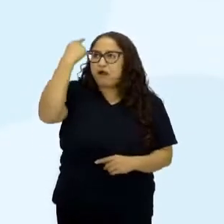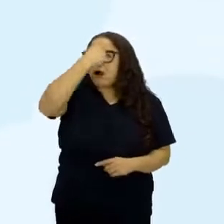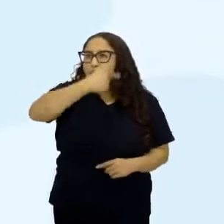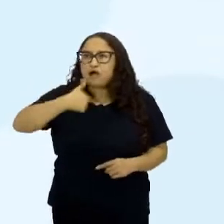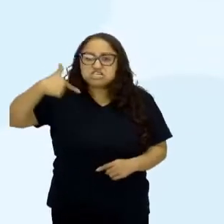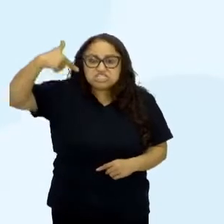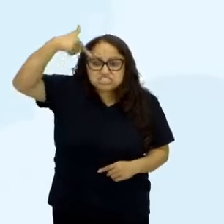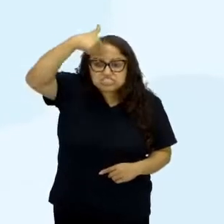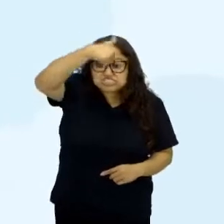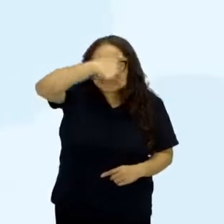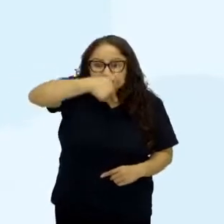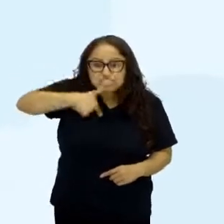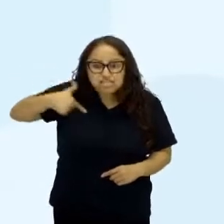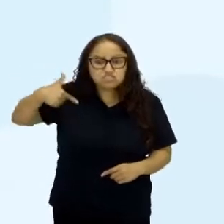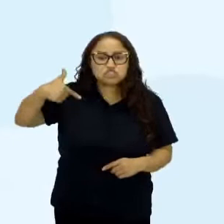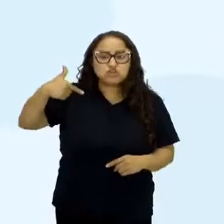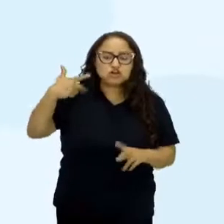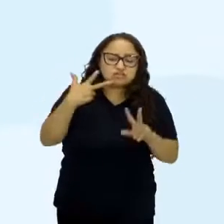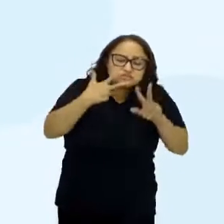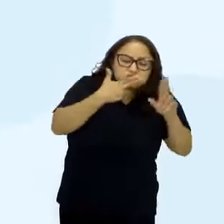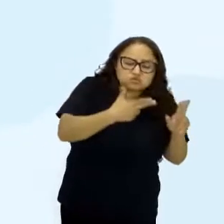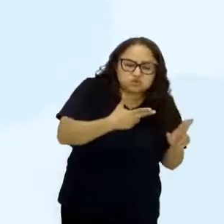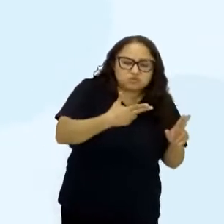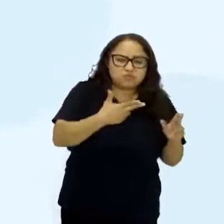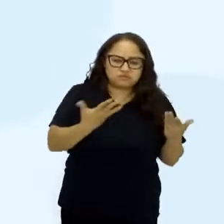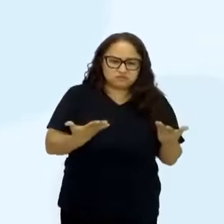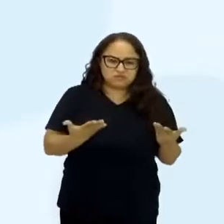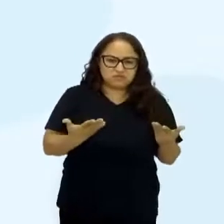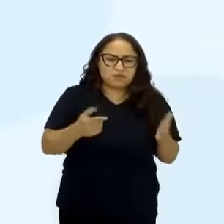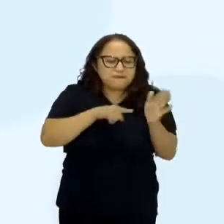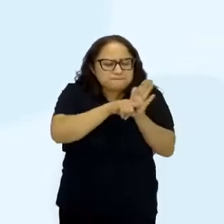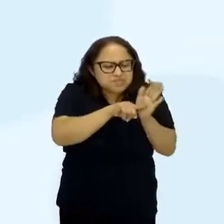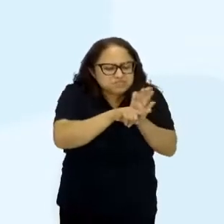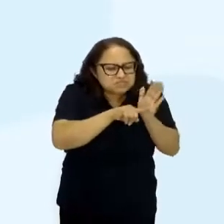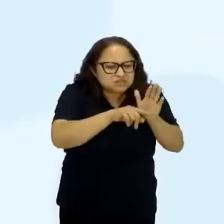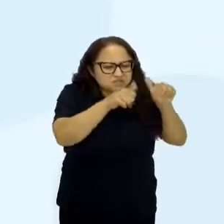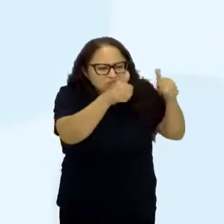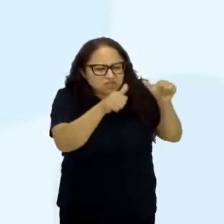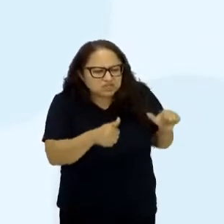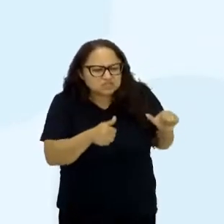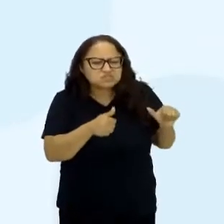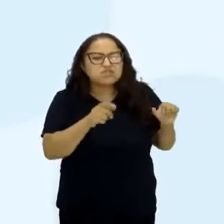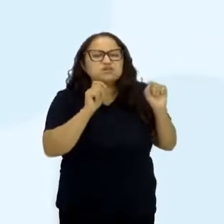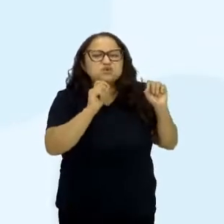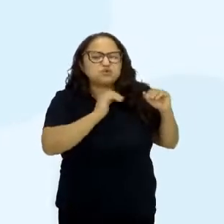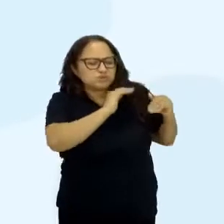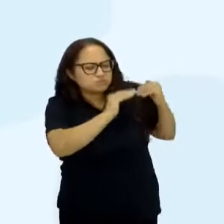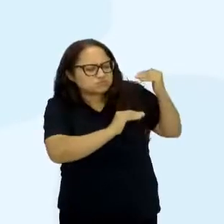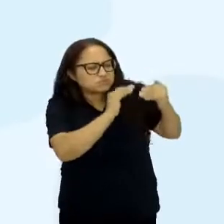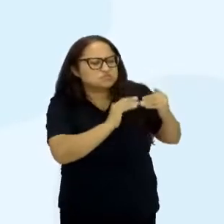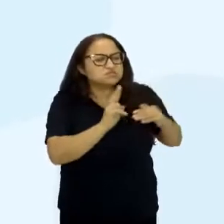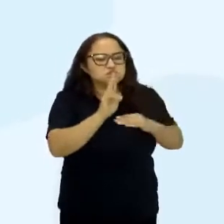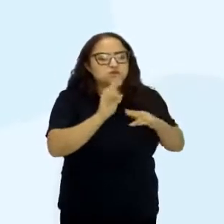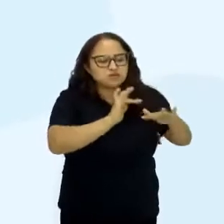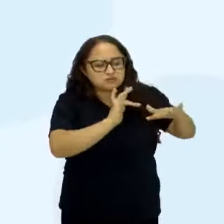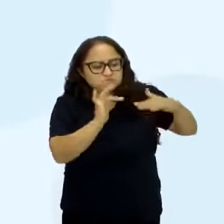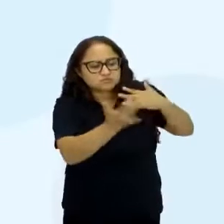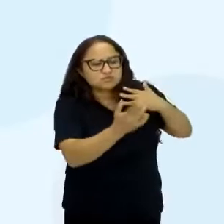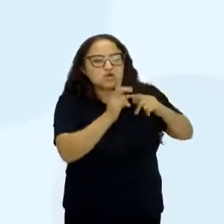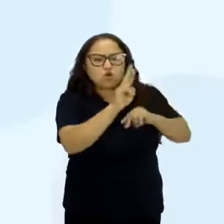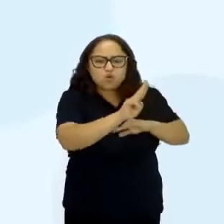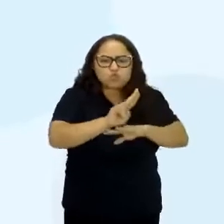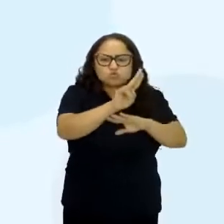menos por noite. Os pesquisadores analisaram os processos que poderiam estar ligados ao uso de mídias sociais e